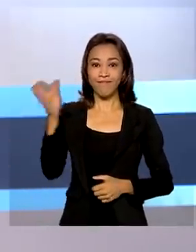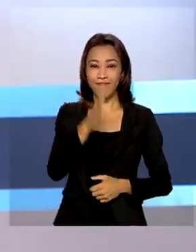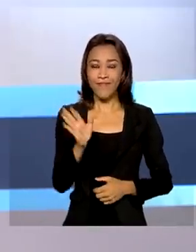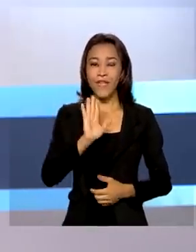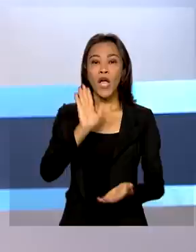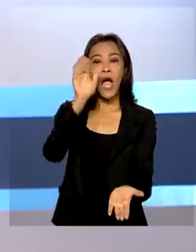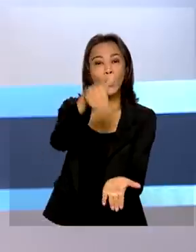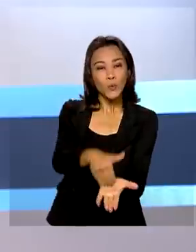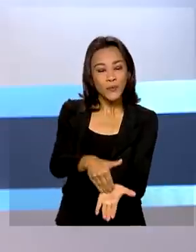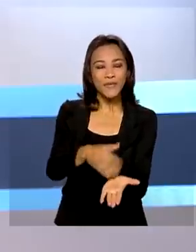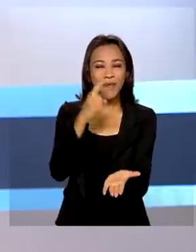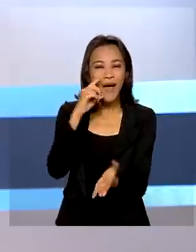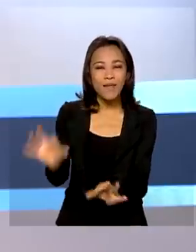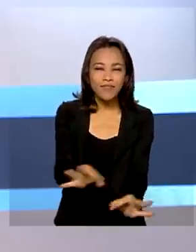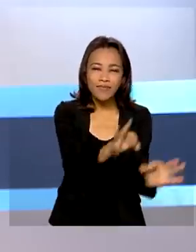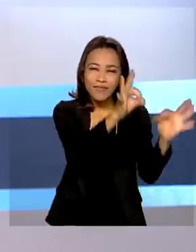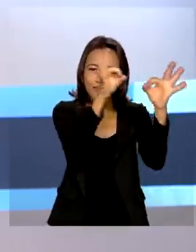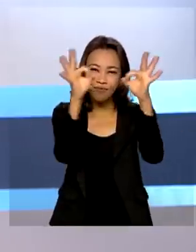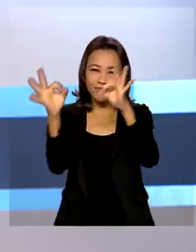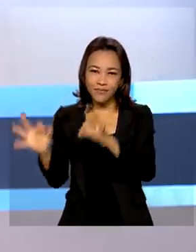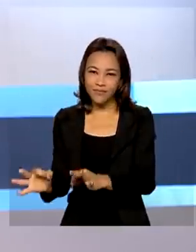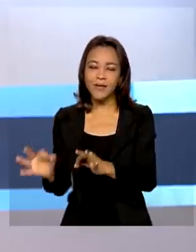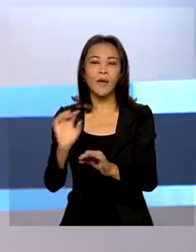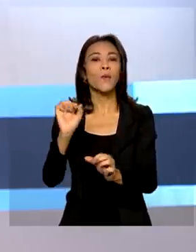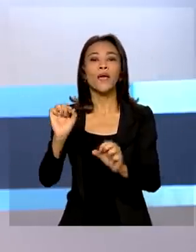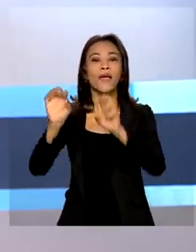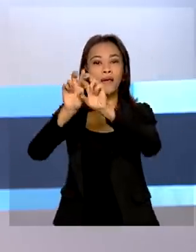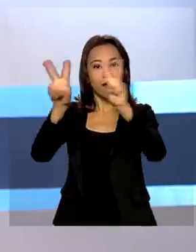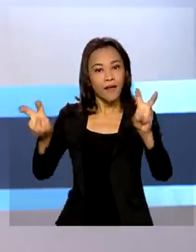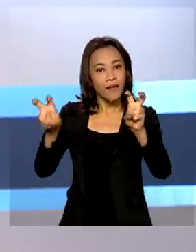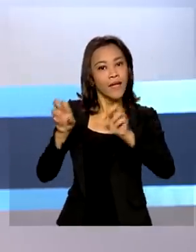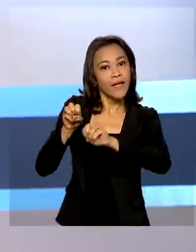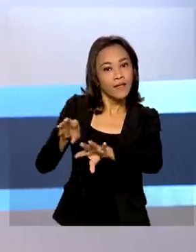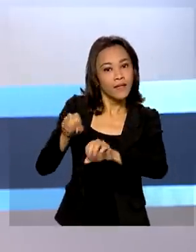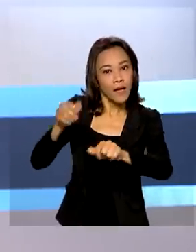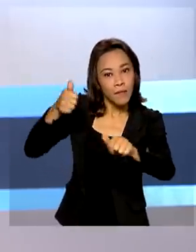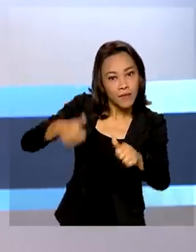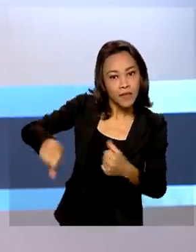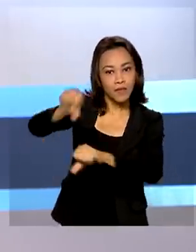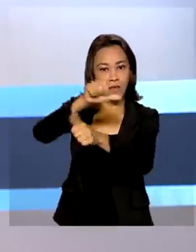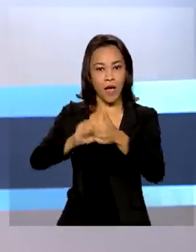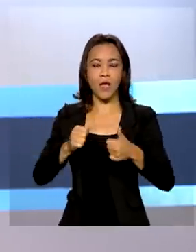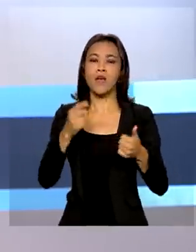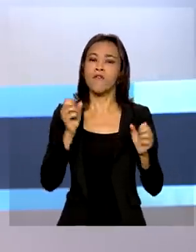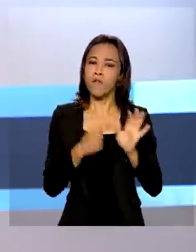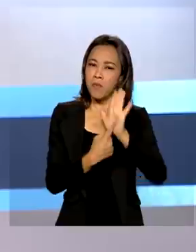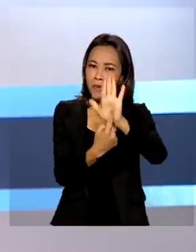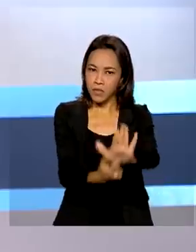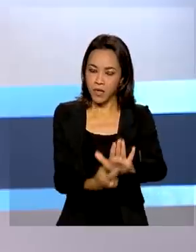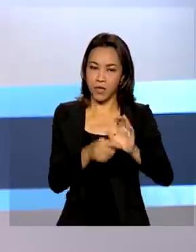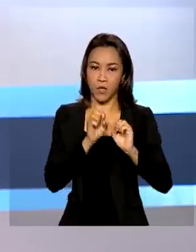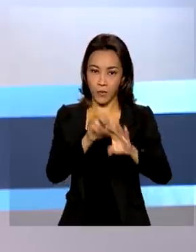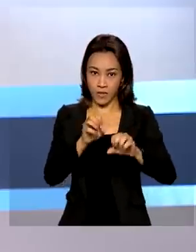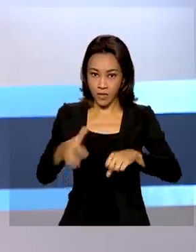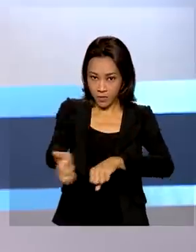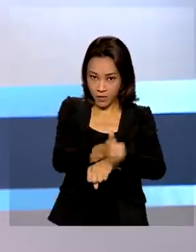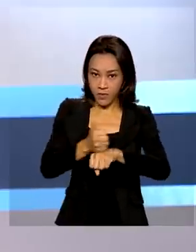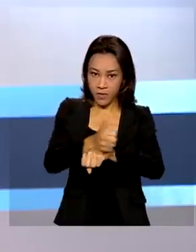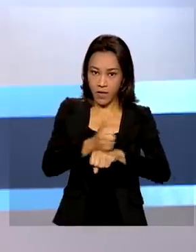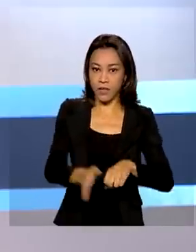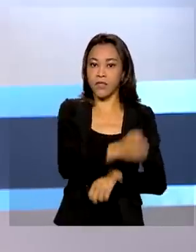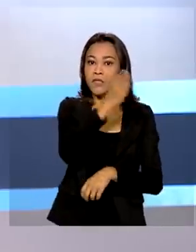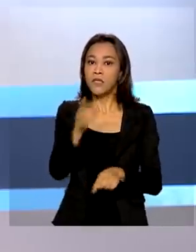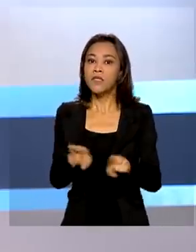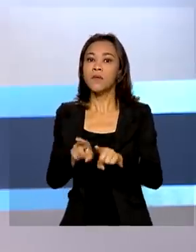e última reportagem da série Educar para Transformar, vamos mostrar que o ensino profissionalizante e a educação de jovens e